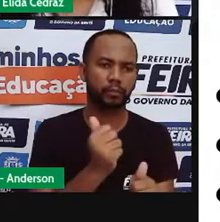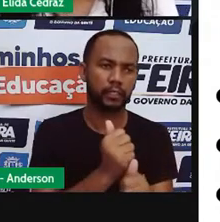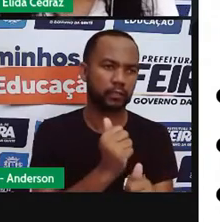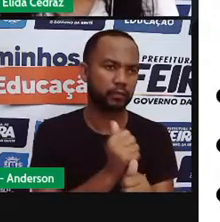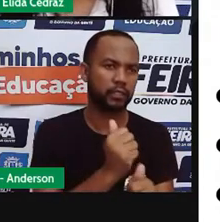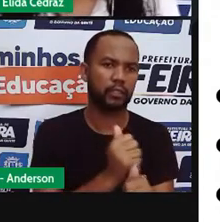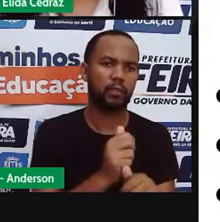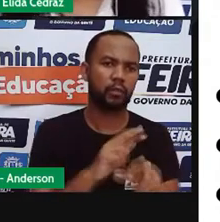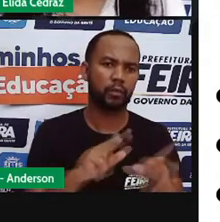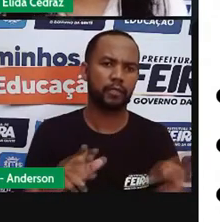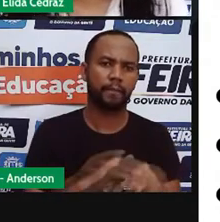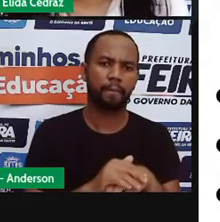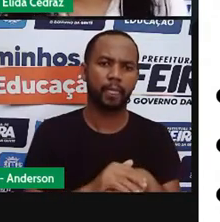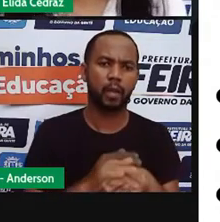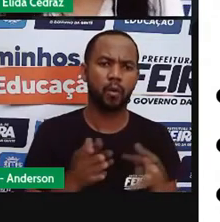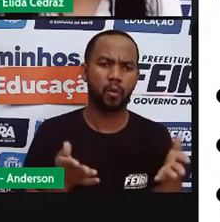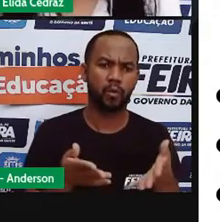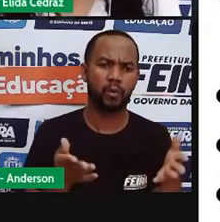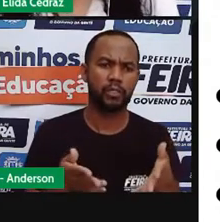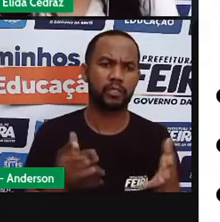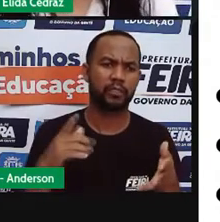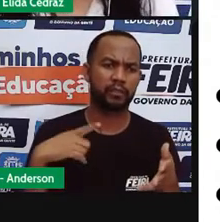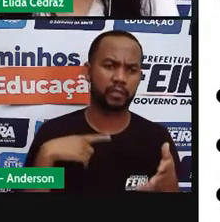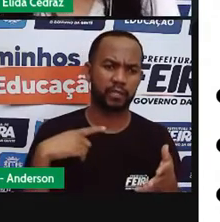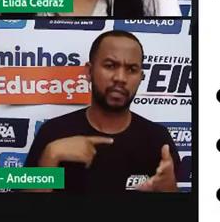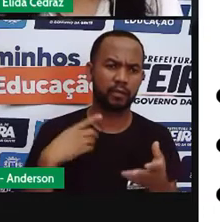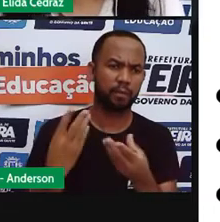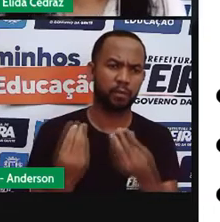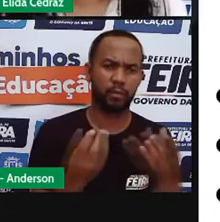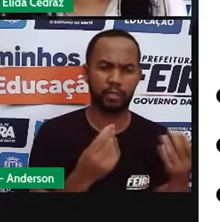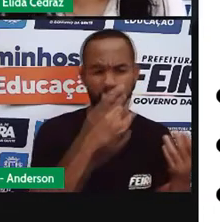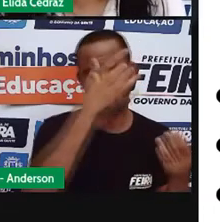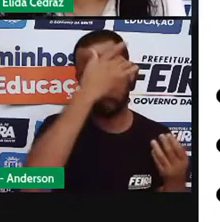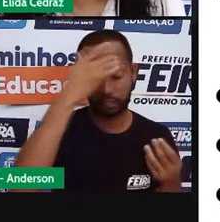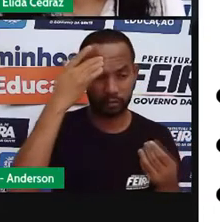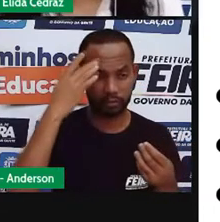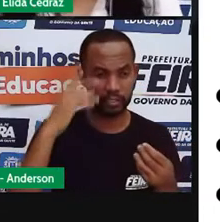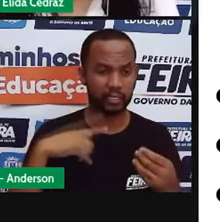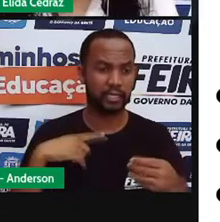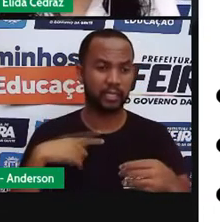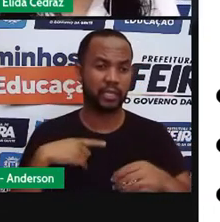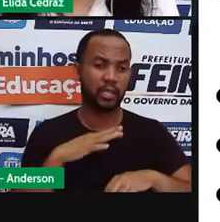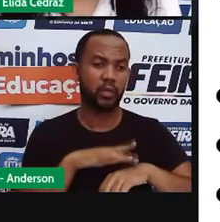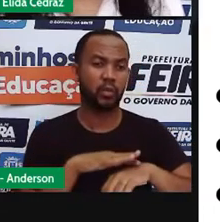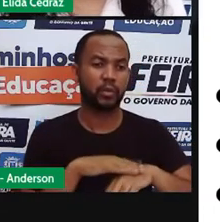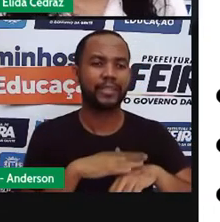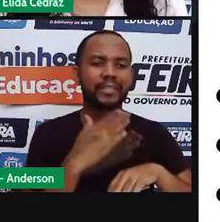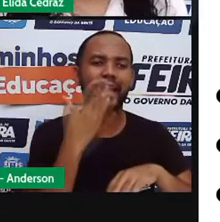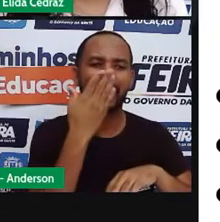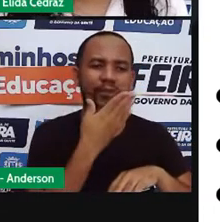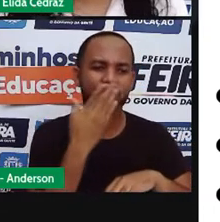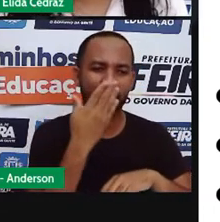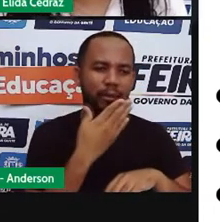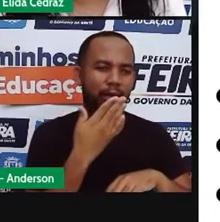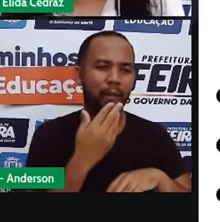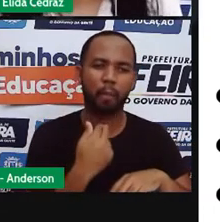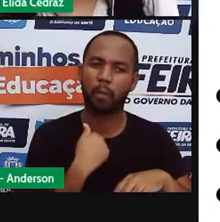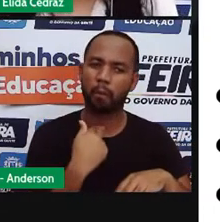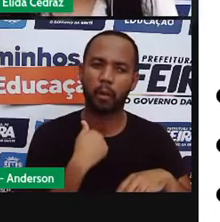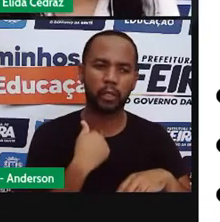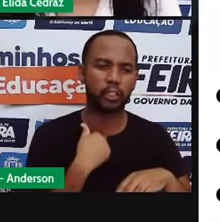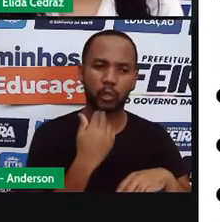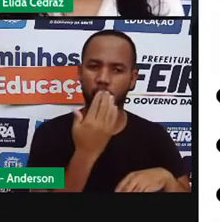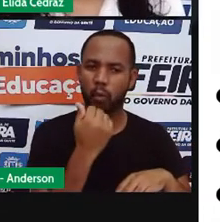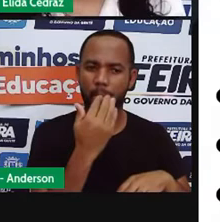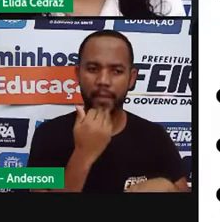população hoje, existem muitas pessoas que desenvolveram uma doença chamada diabetes e não podem comer determinados tipos de alimento,